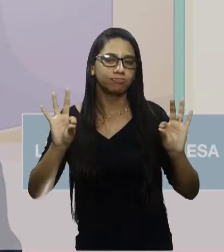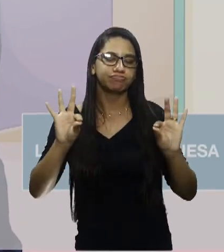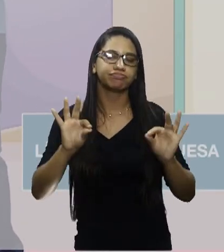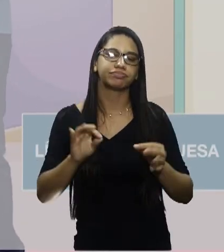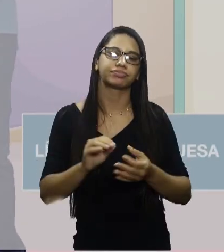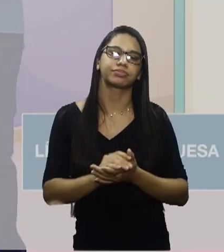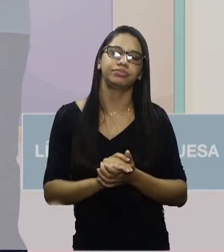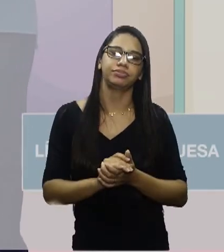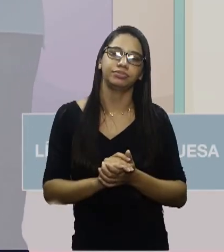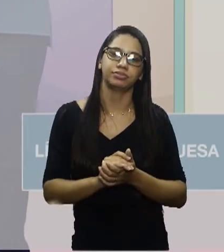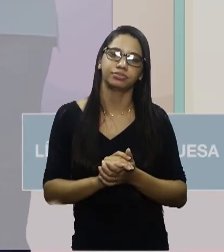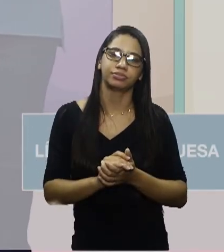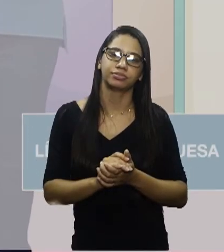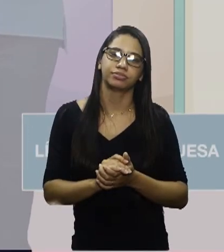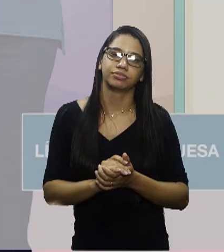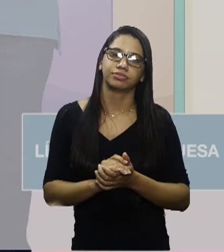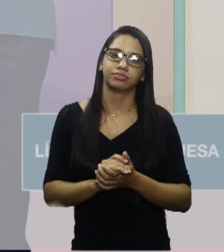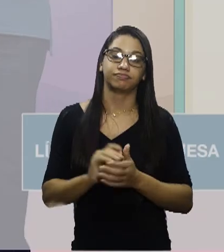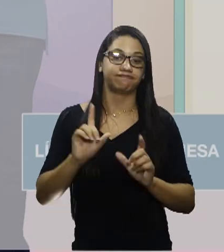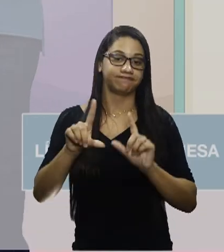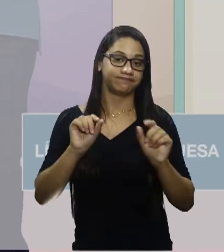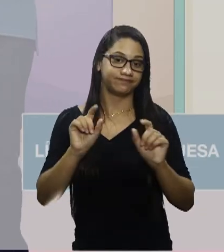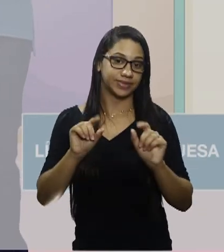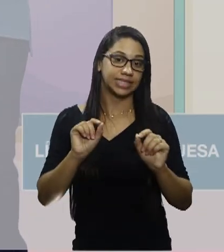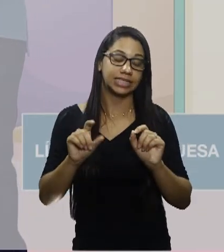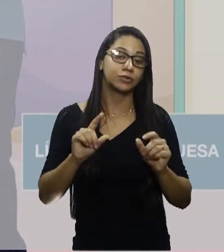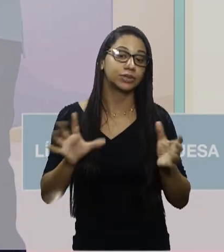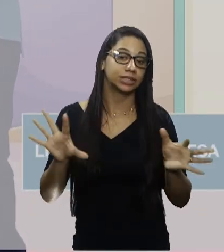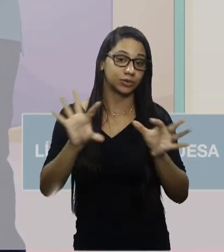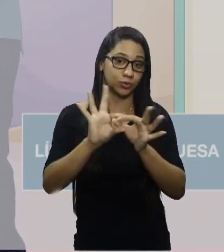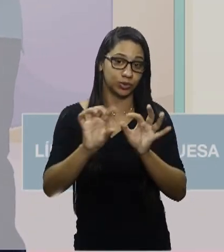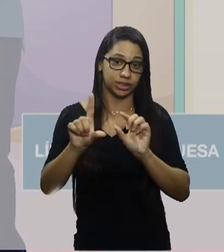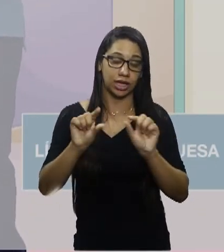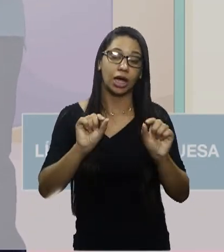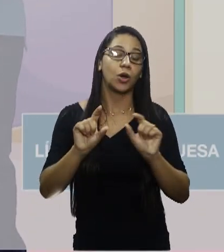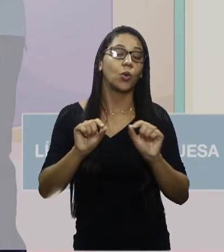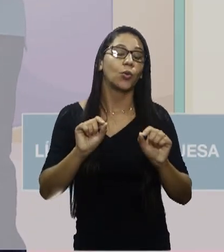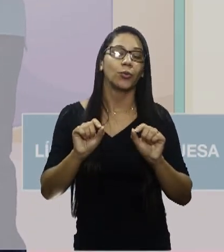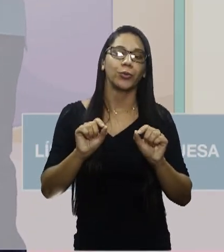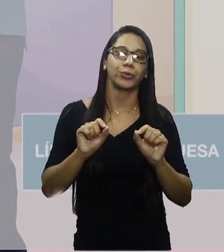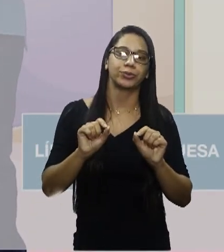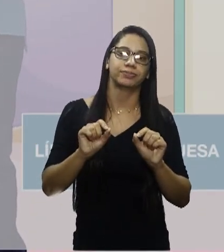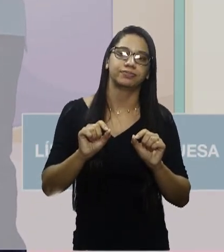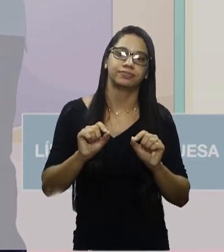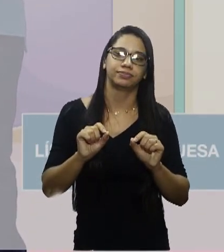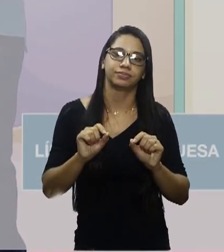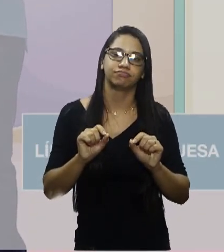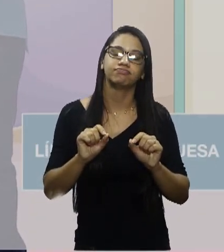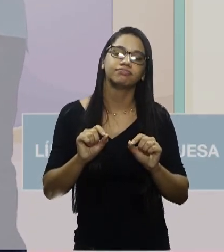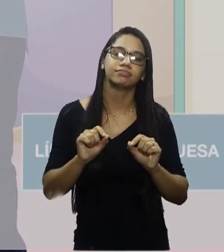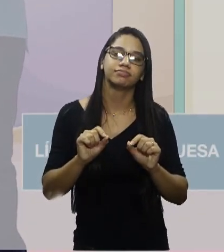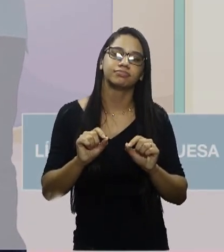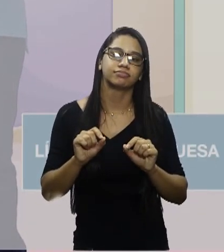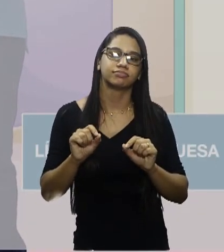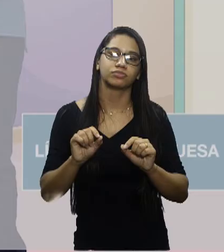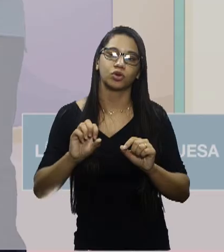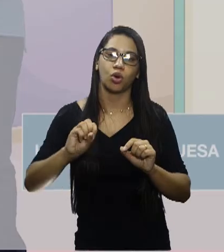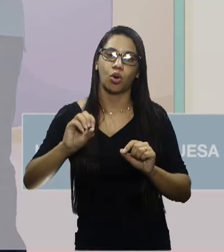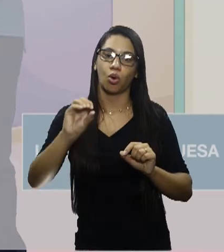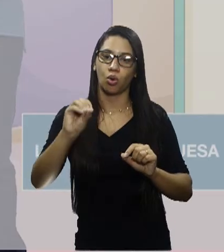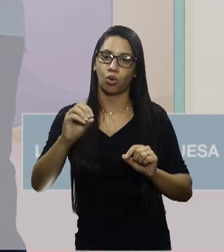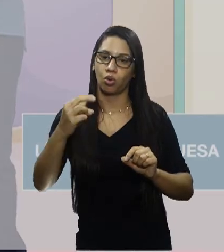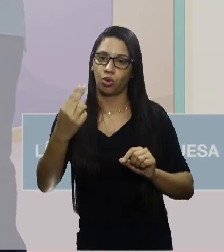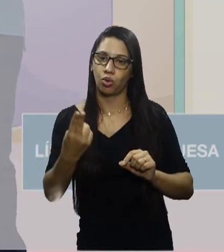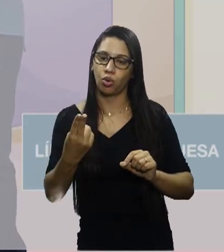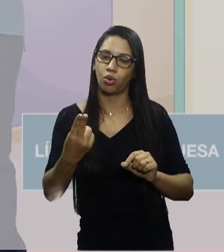As conjunções coordenadas alternadas, né, são as ou, ou,